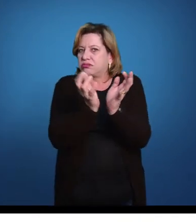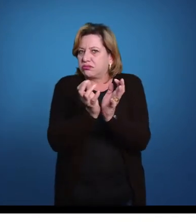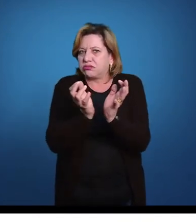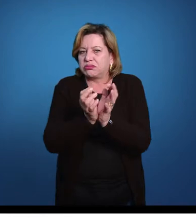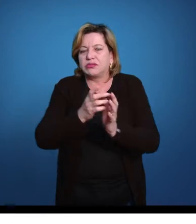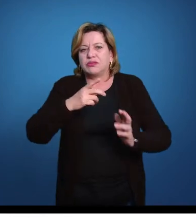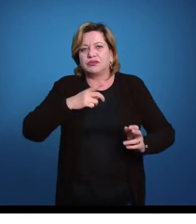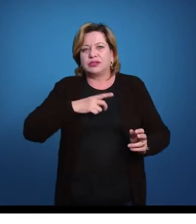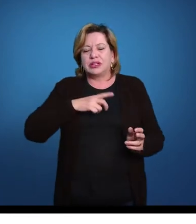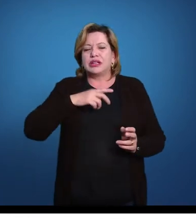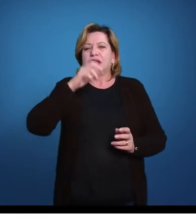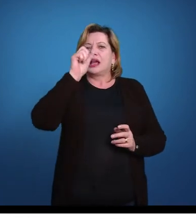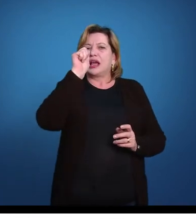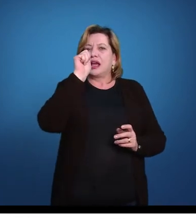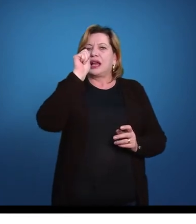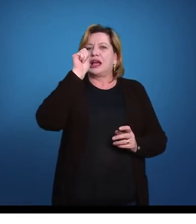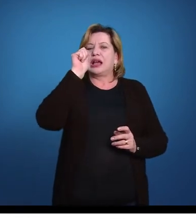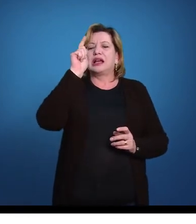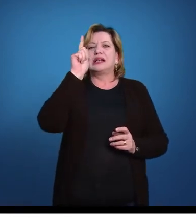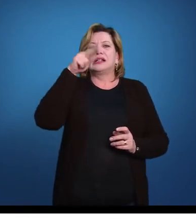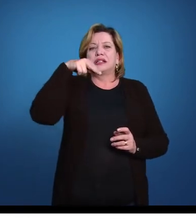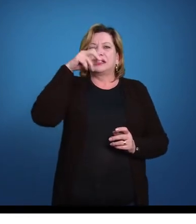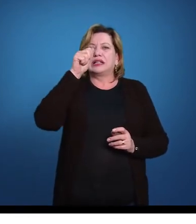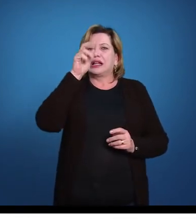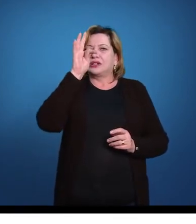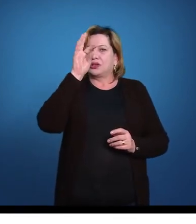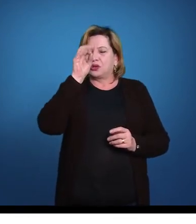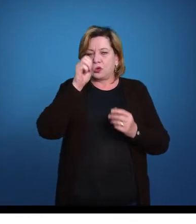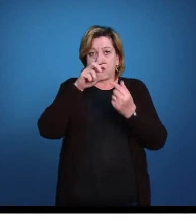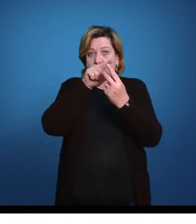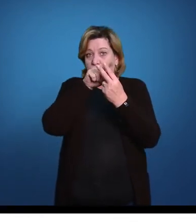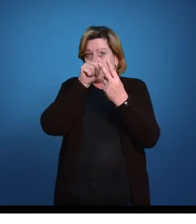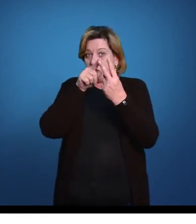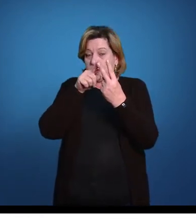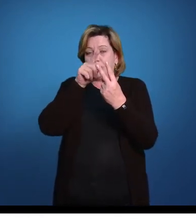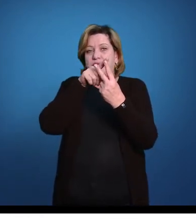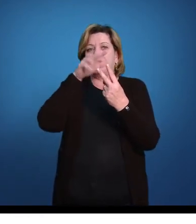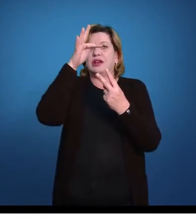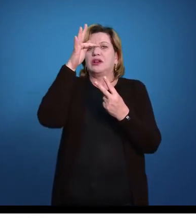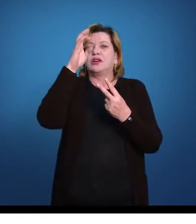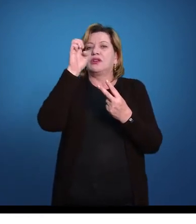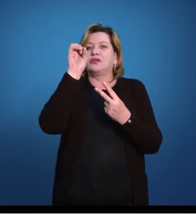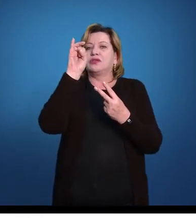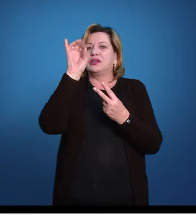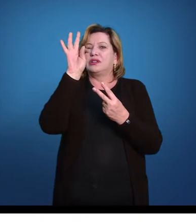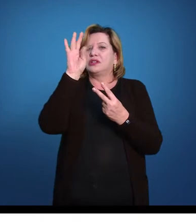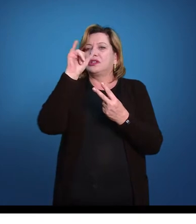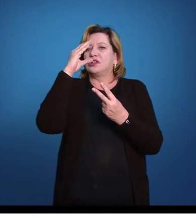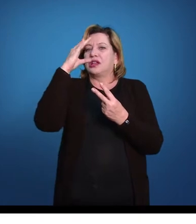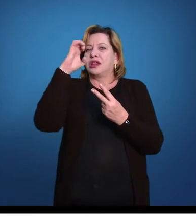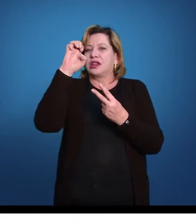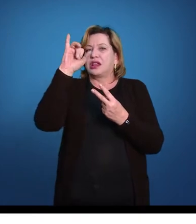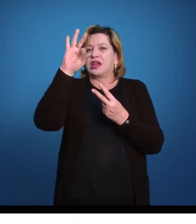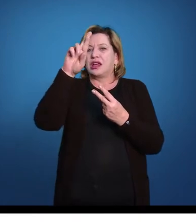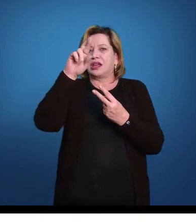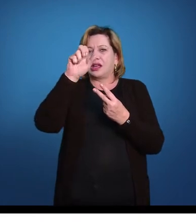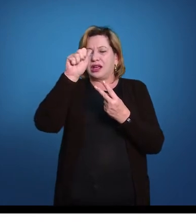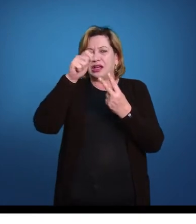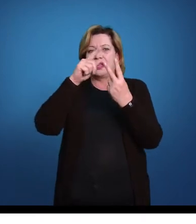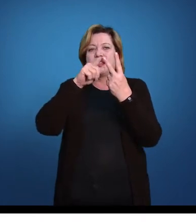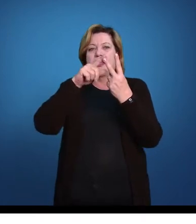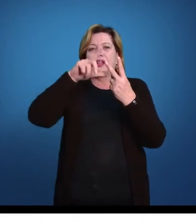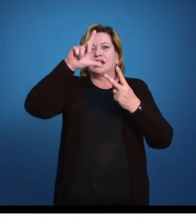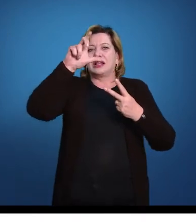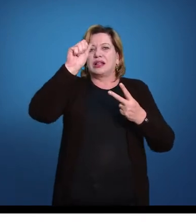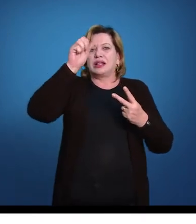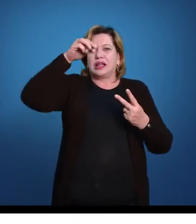peixes agnatos, tanto as feiticeiras quanto as lampreias, eles têm suas características próprias, eu vou falar a